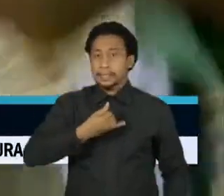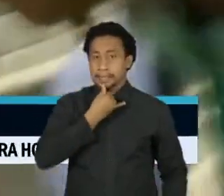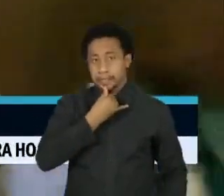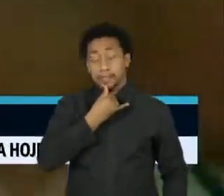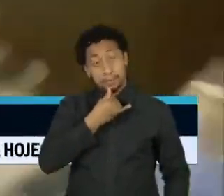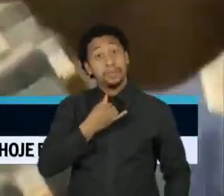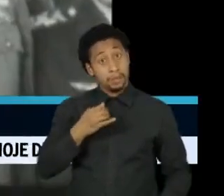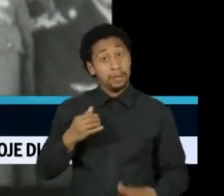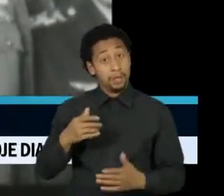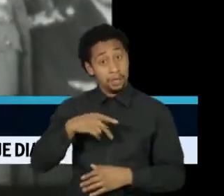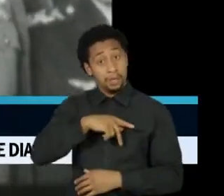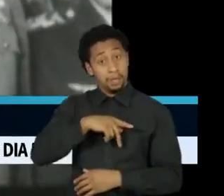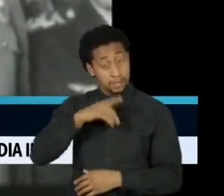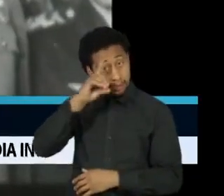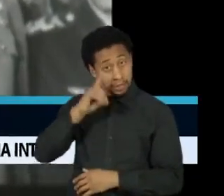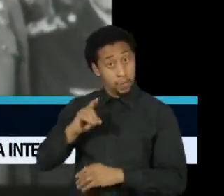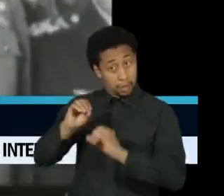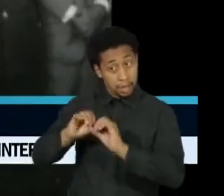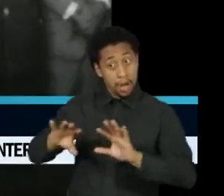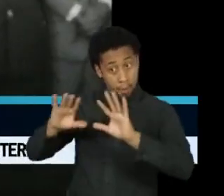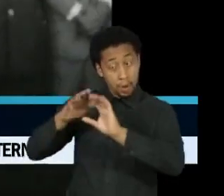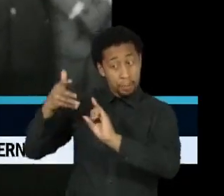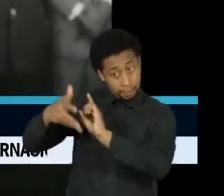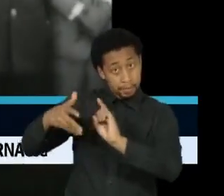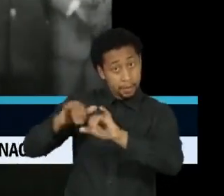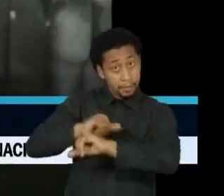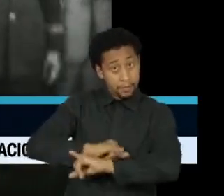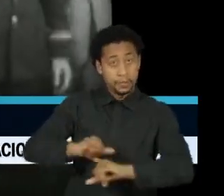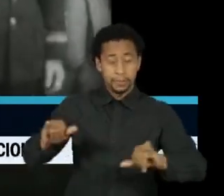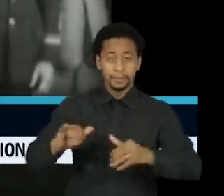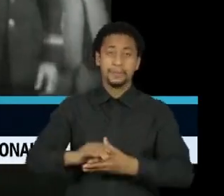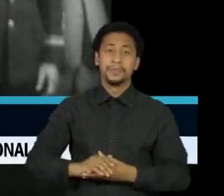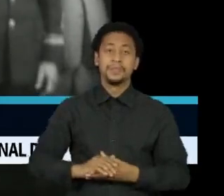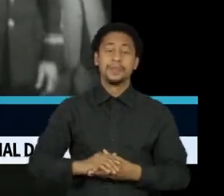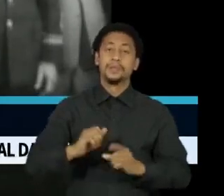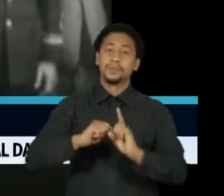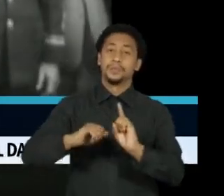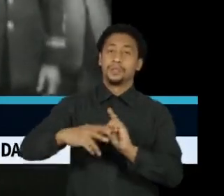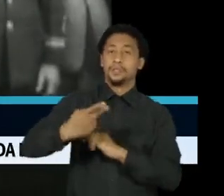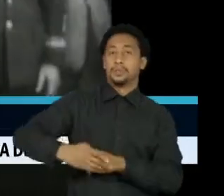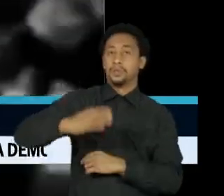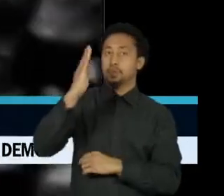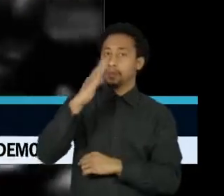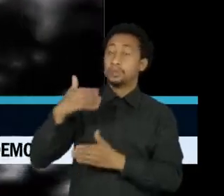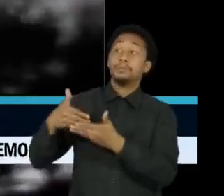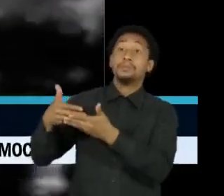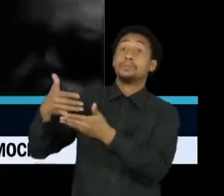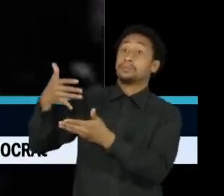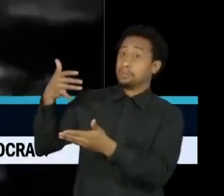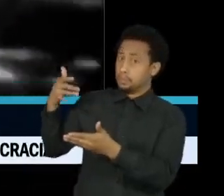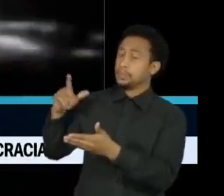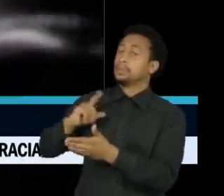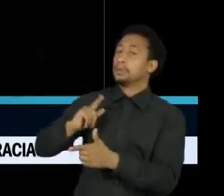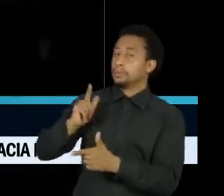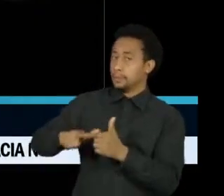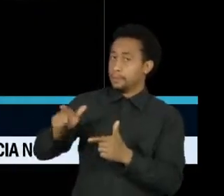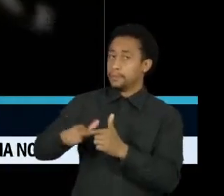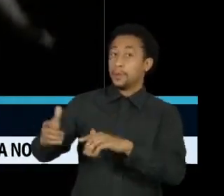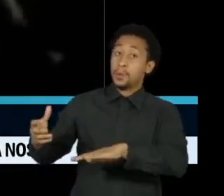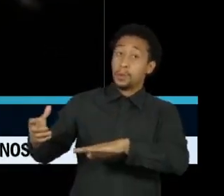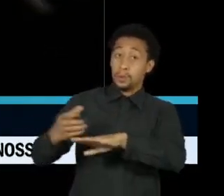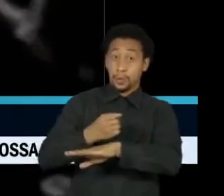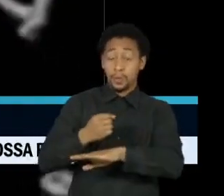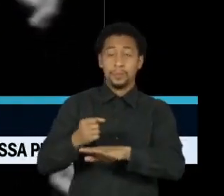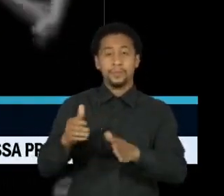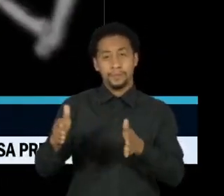o dirigente da ONU. A sociedade brasileira, inclusive, é marcada por episódios sombrios, como o golpe militar de 31 de